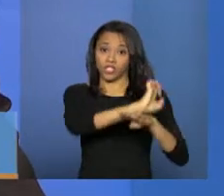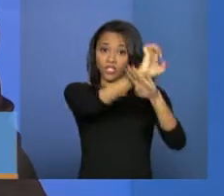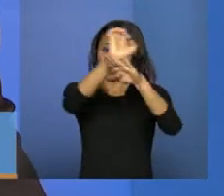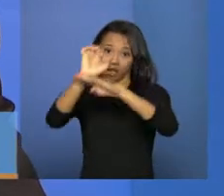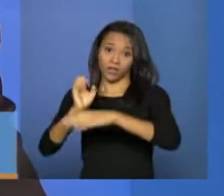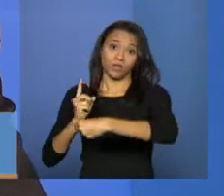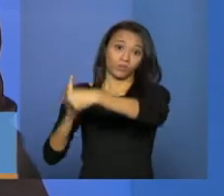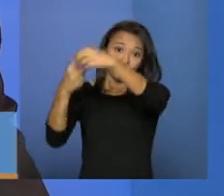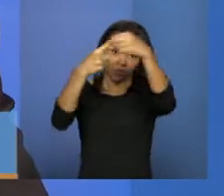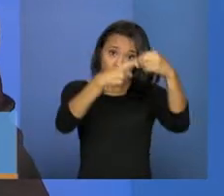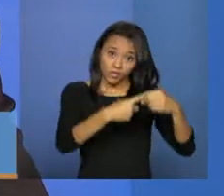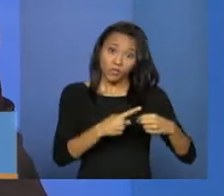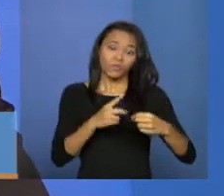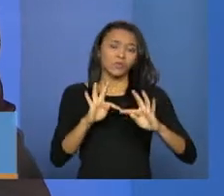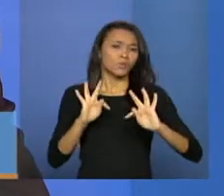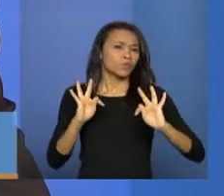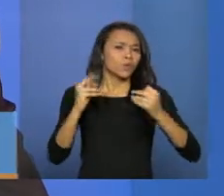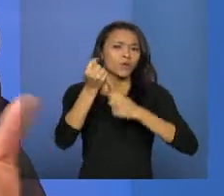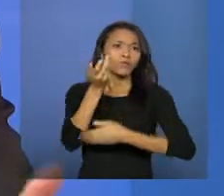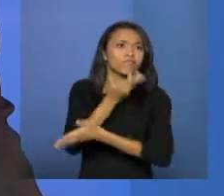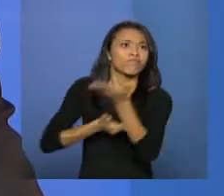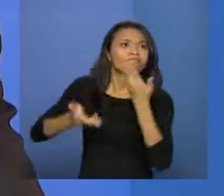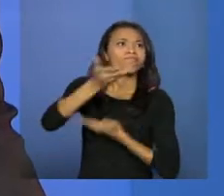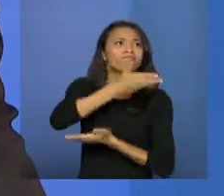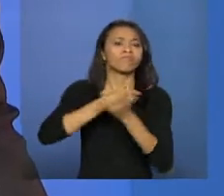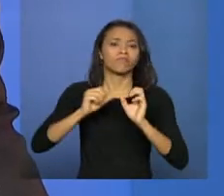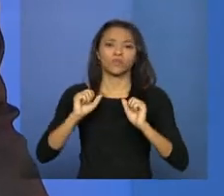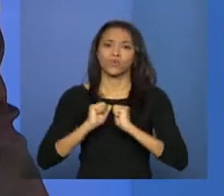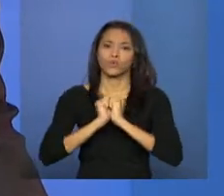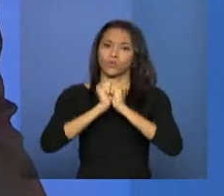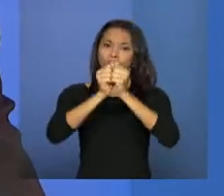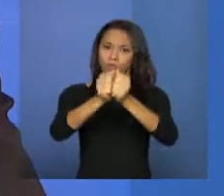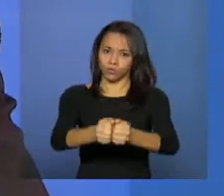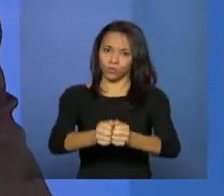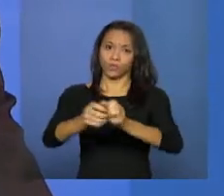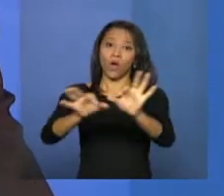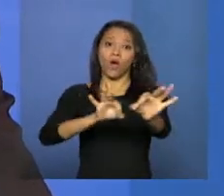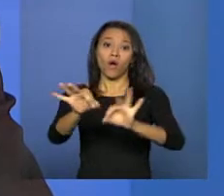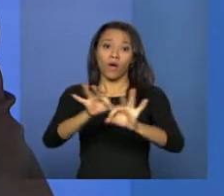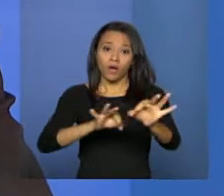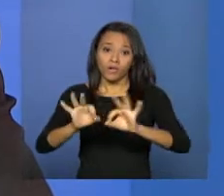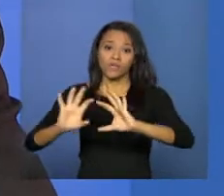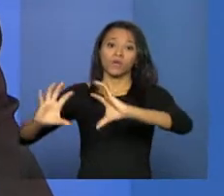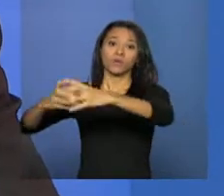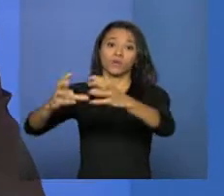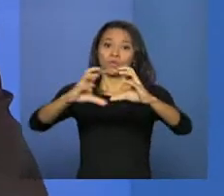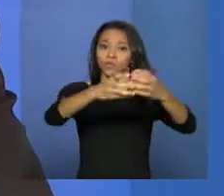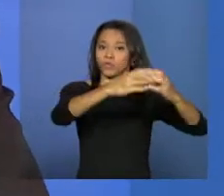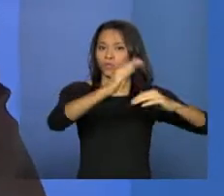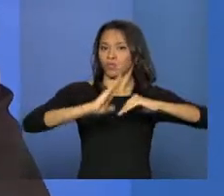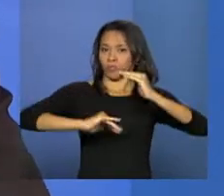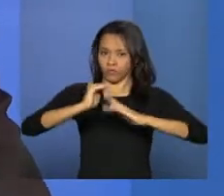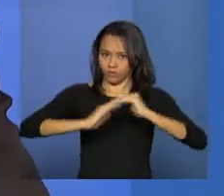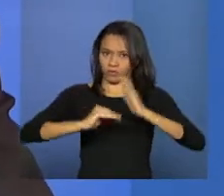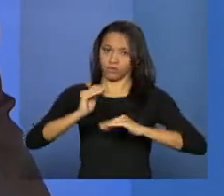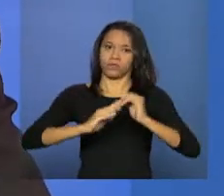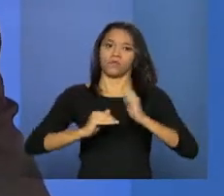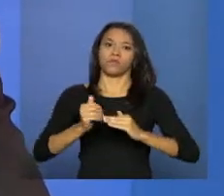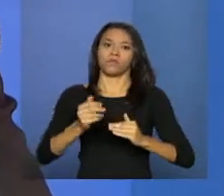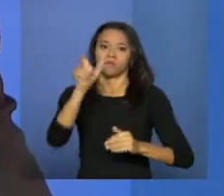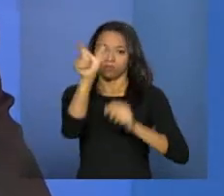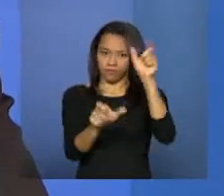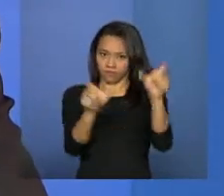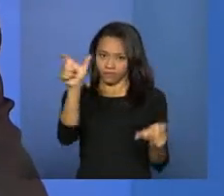municípios, apoiados para estruturar as nossas equipes. Segundo, que nós estamos com um programa